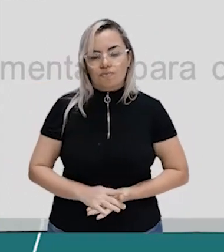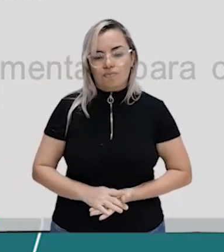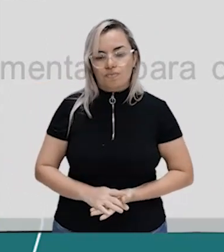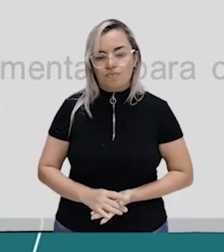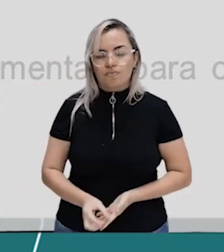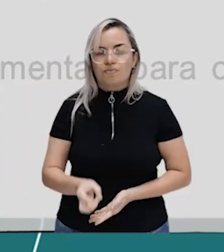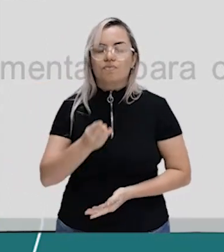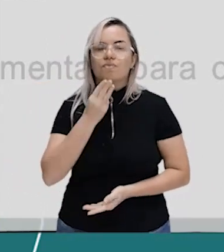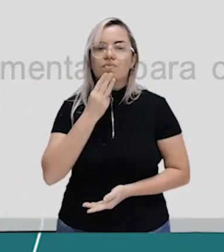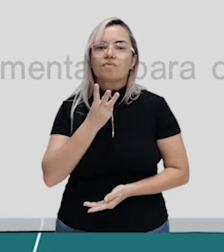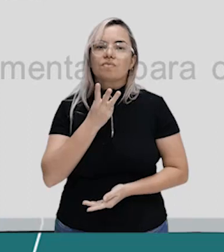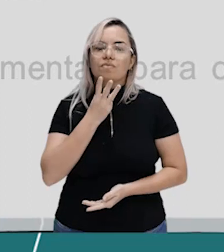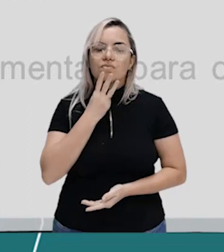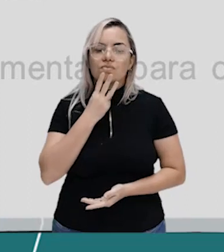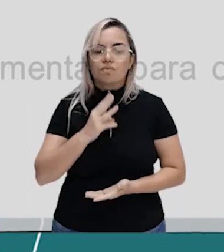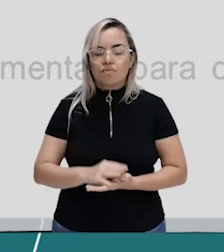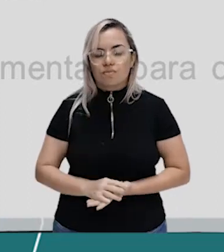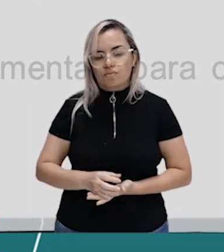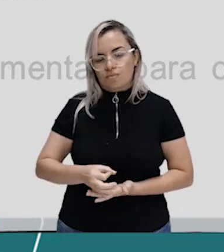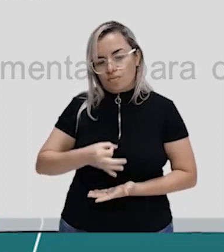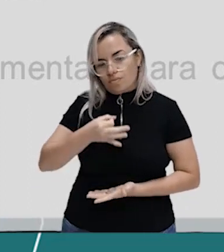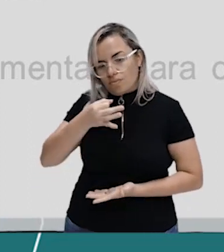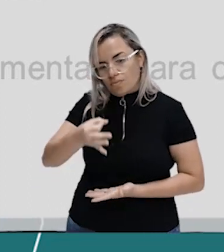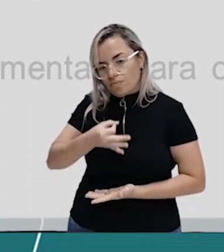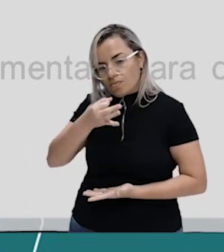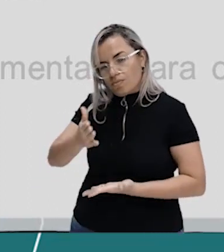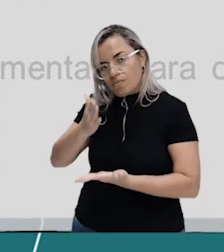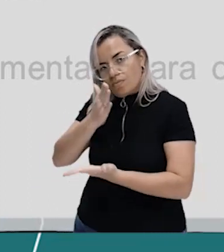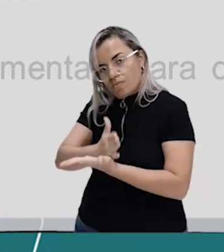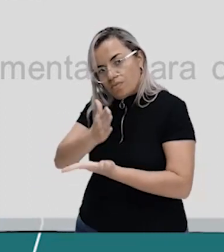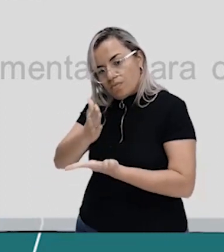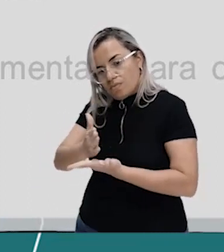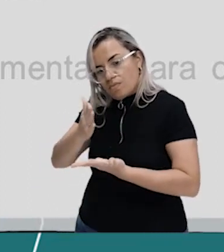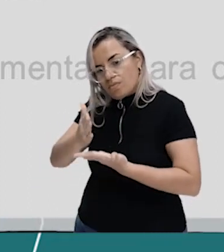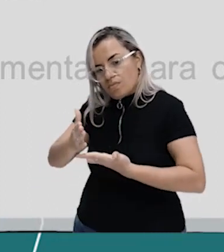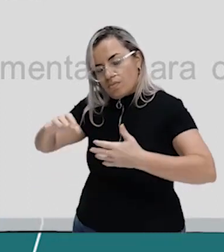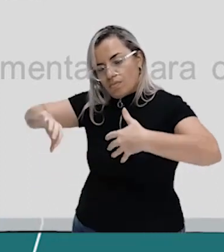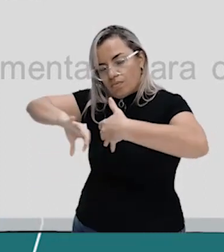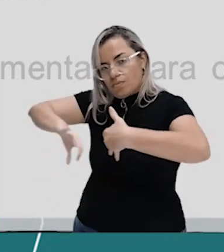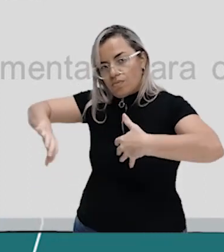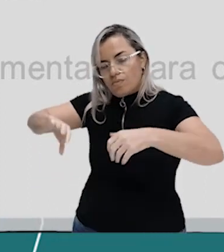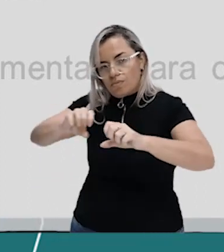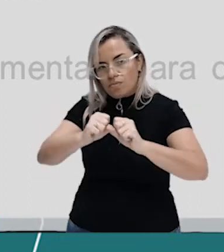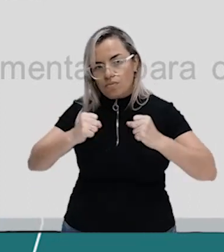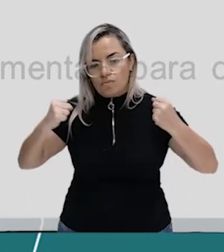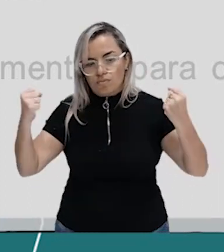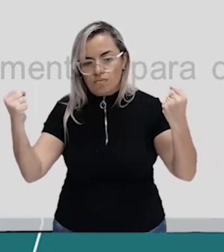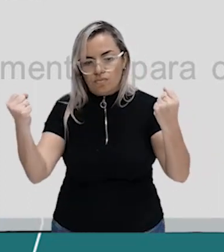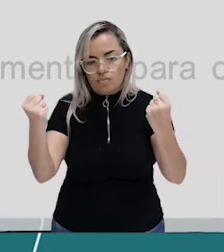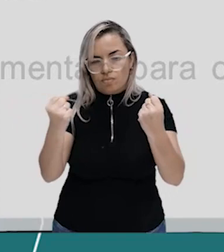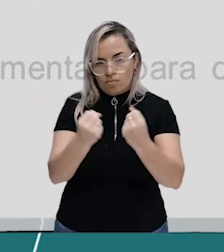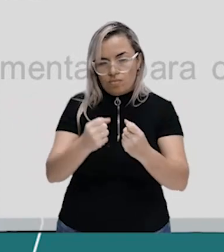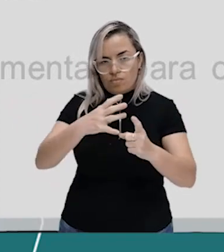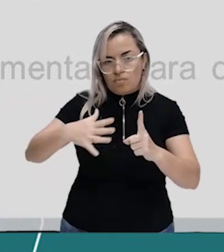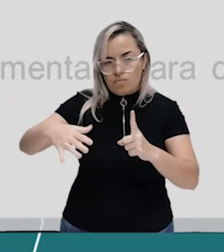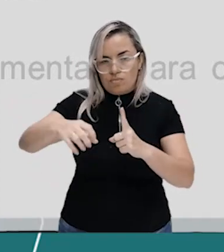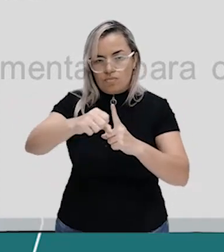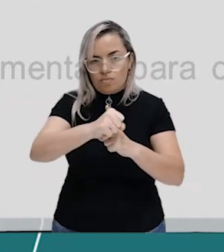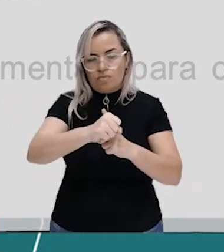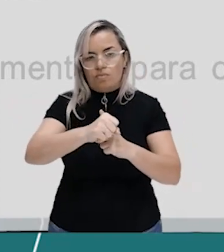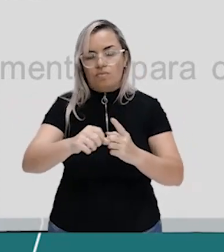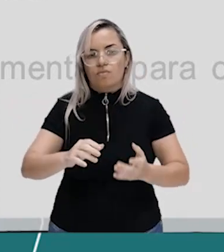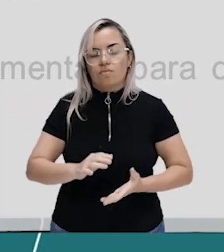Max Weber afirmou que a estratificação social ou seja a divisão da sociedade em camadas